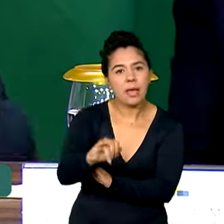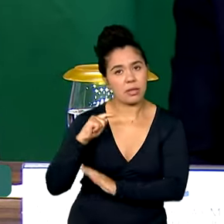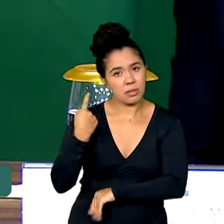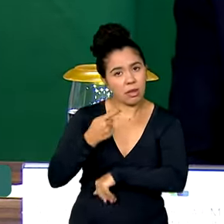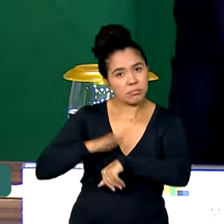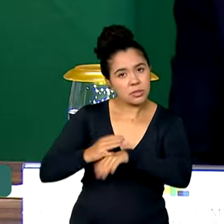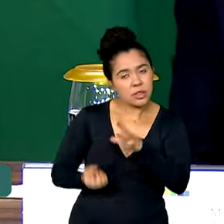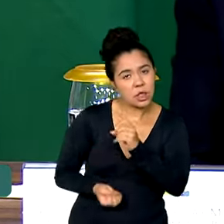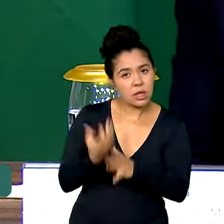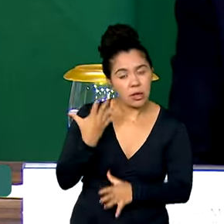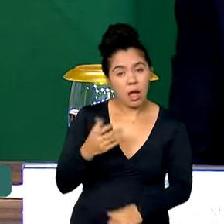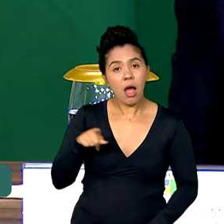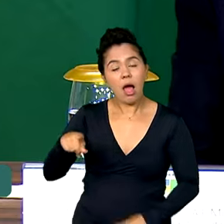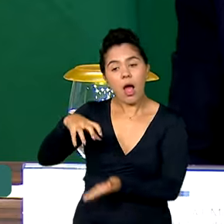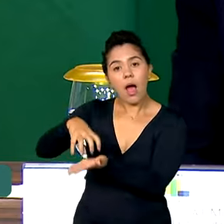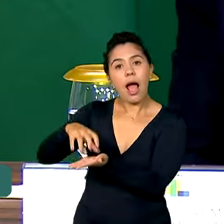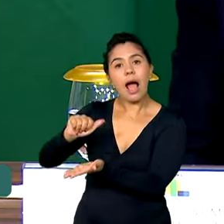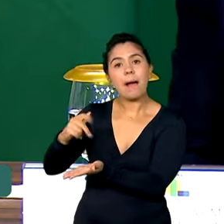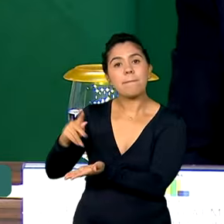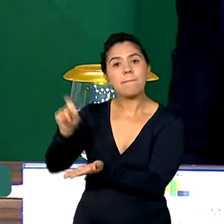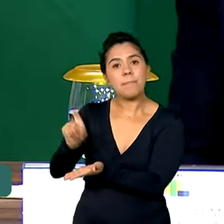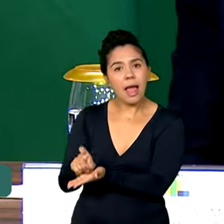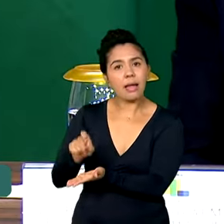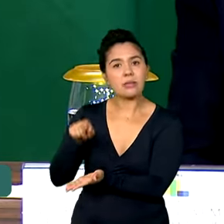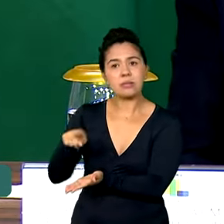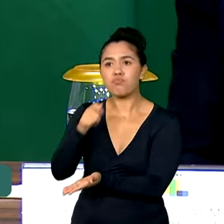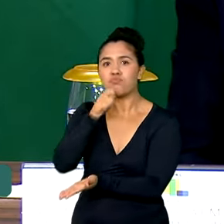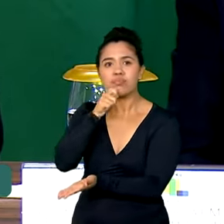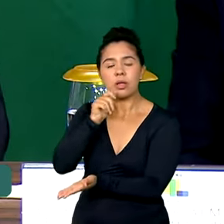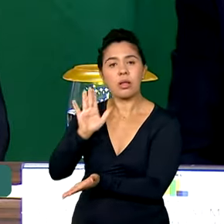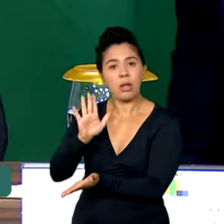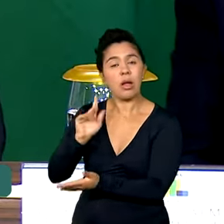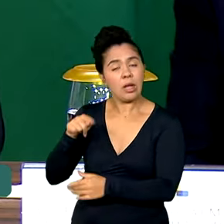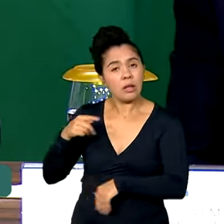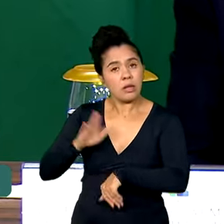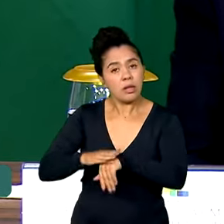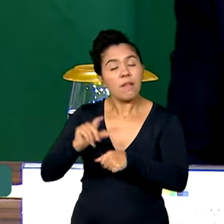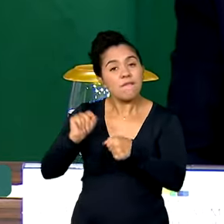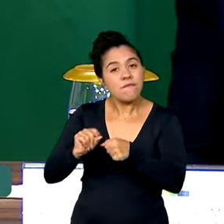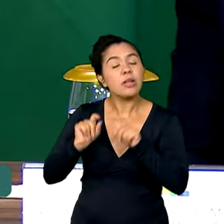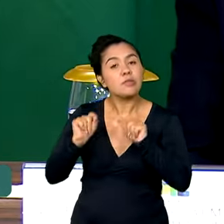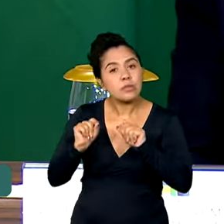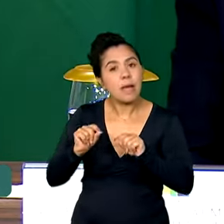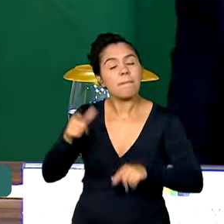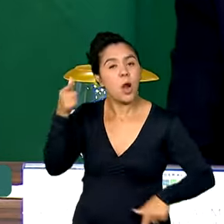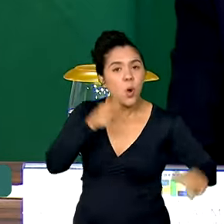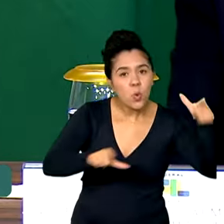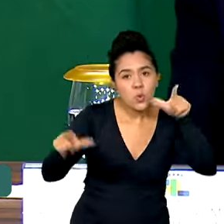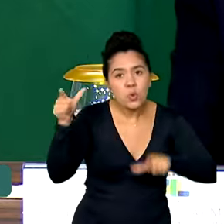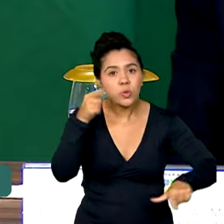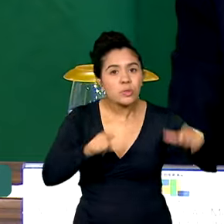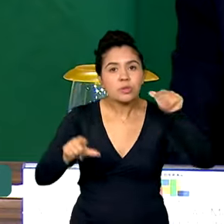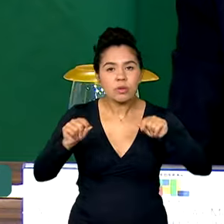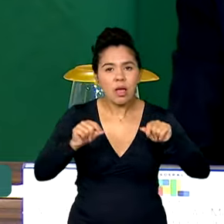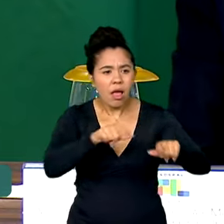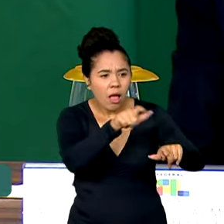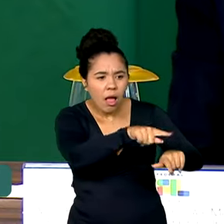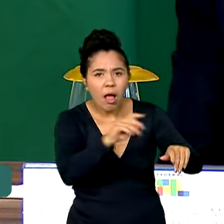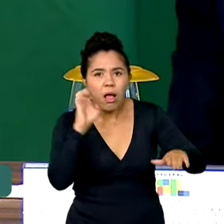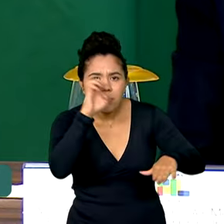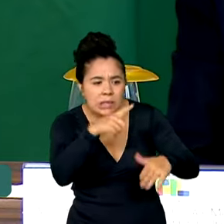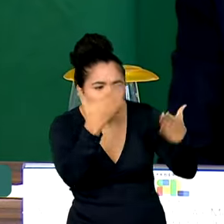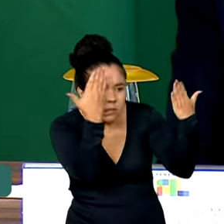O Apex não existia, porque tudo isso foi feito para criar condições de colocar os invisíveis